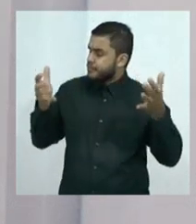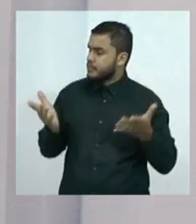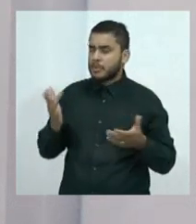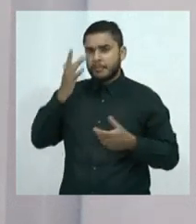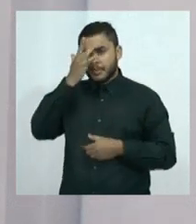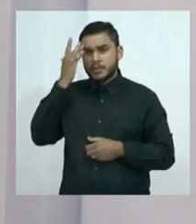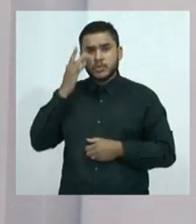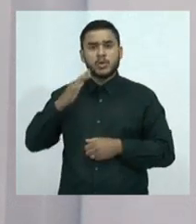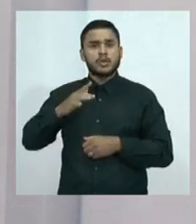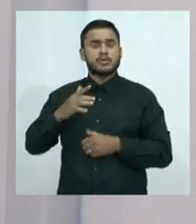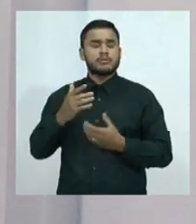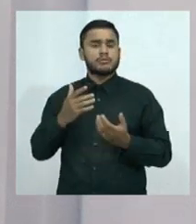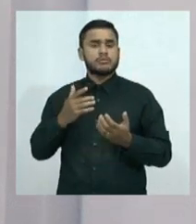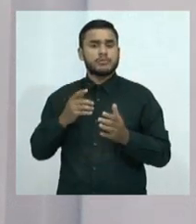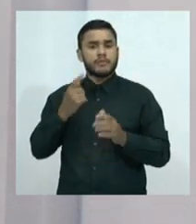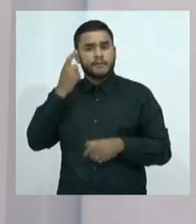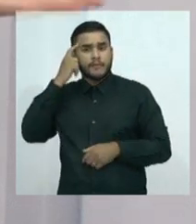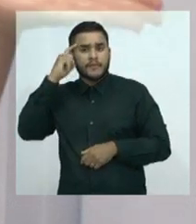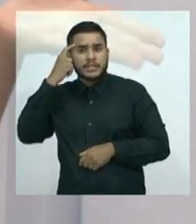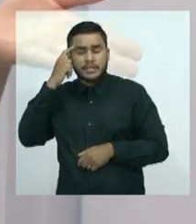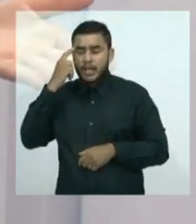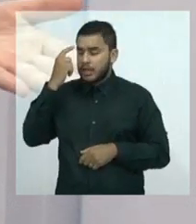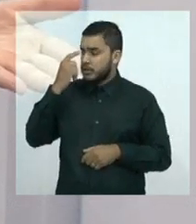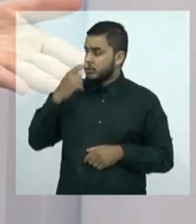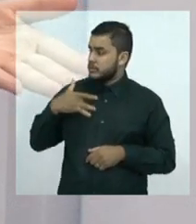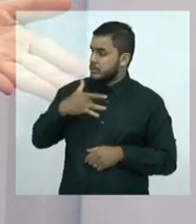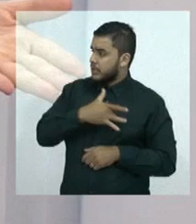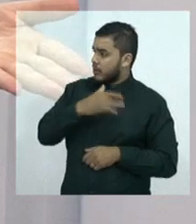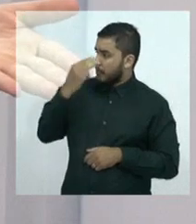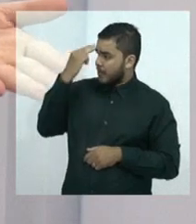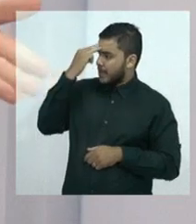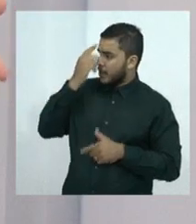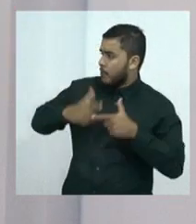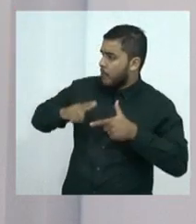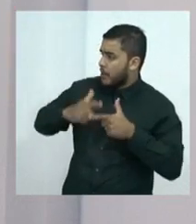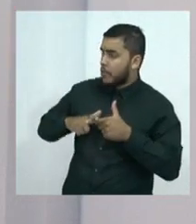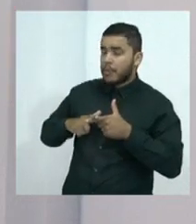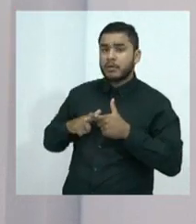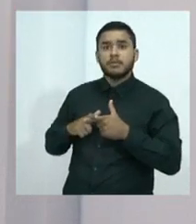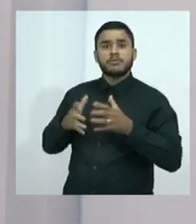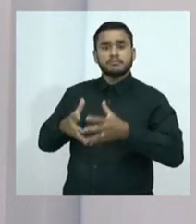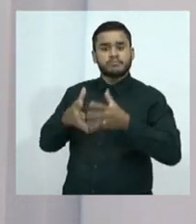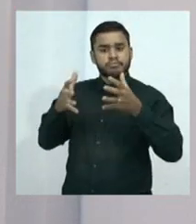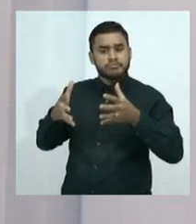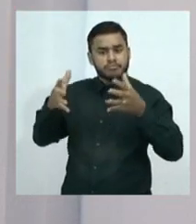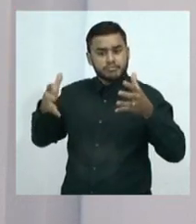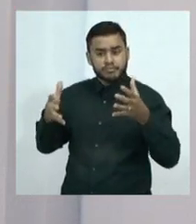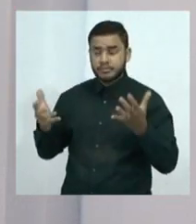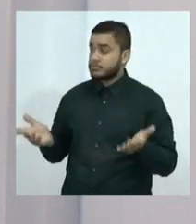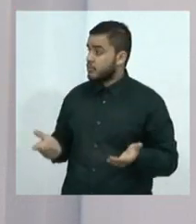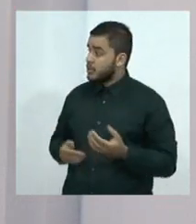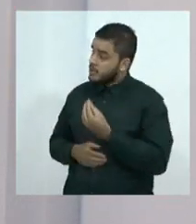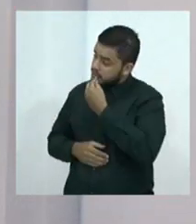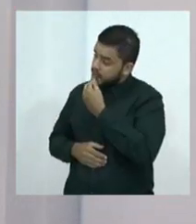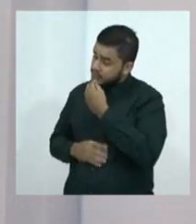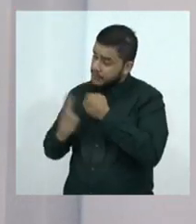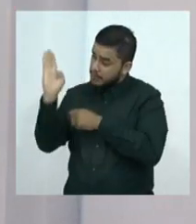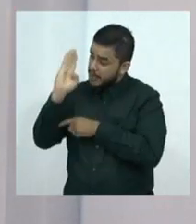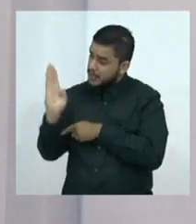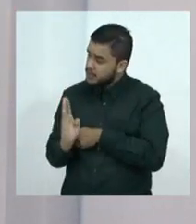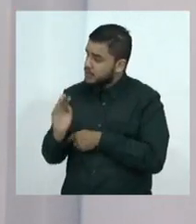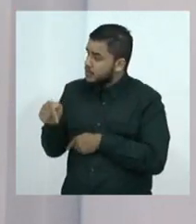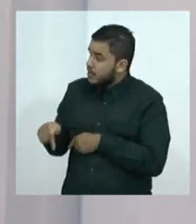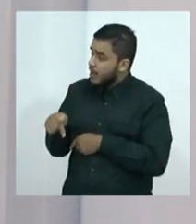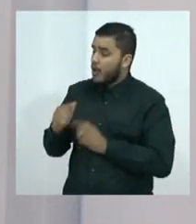em experiências exitosas de países próximos da gente aqui da América Latina, como o da Argentina, Uruguai, que